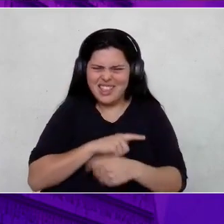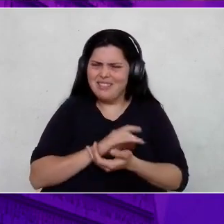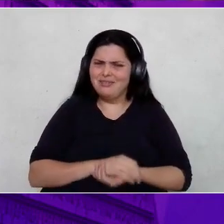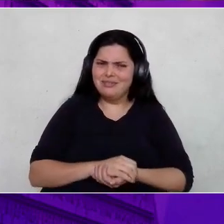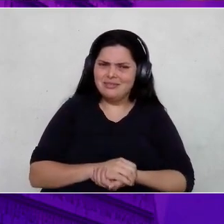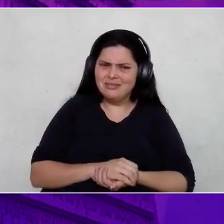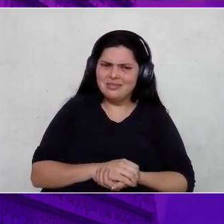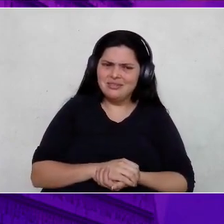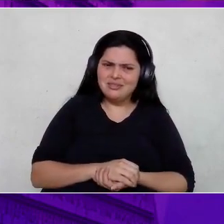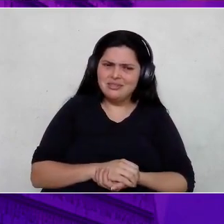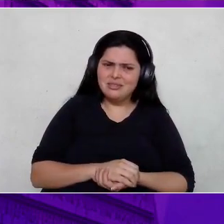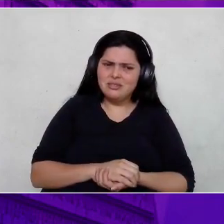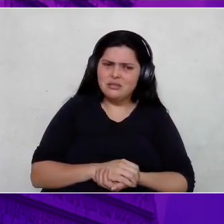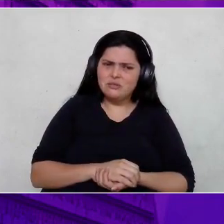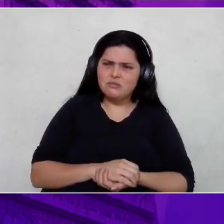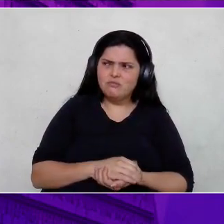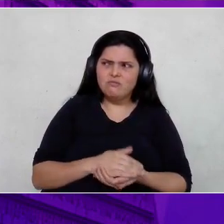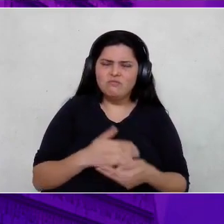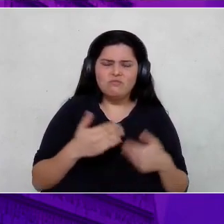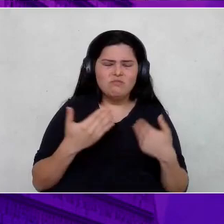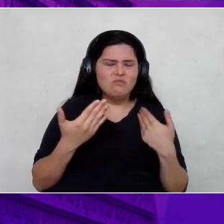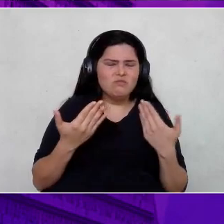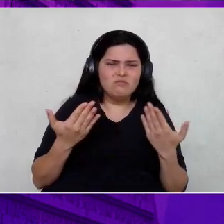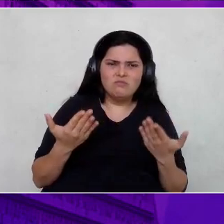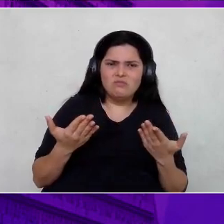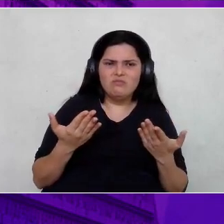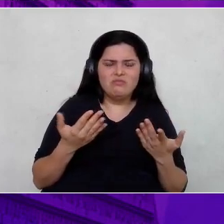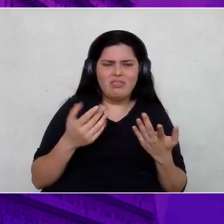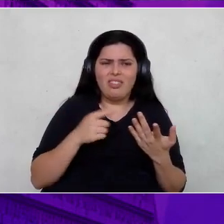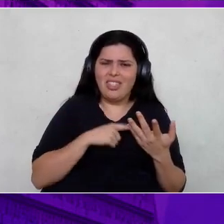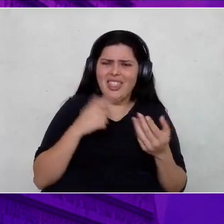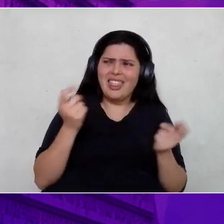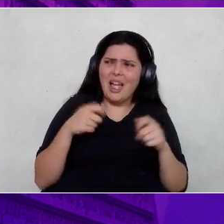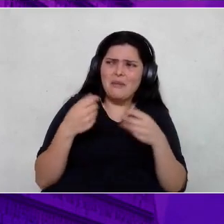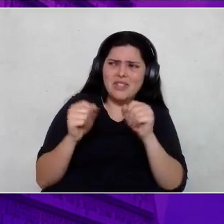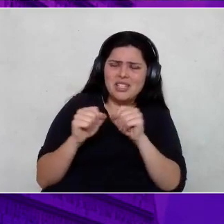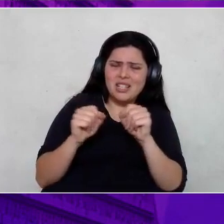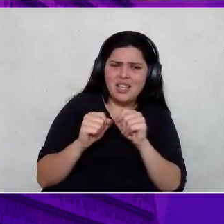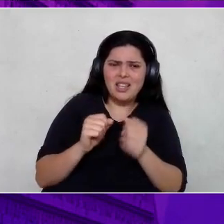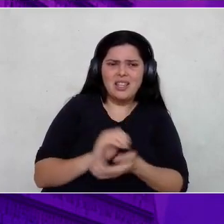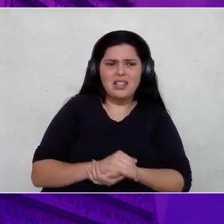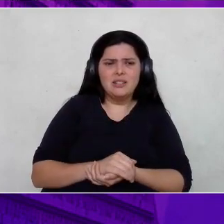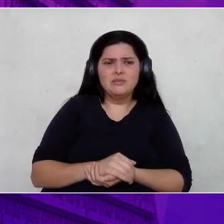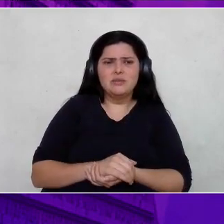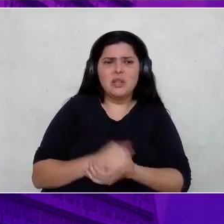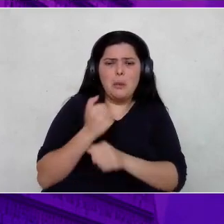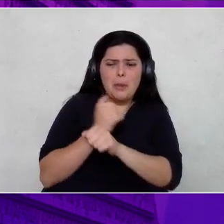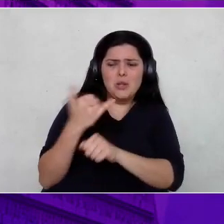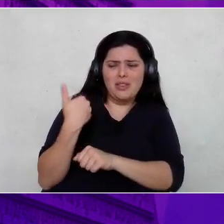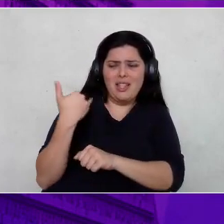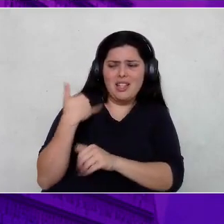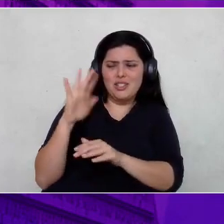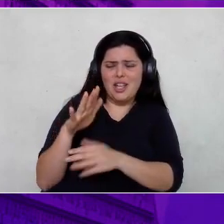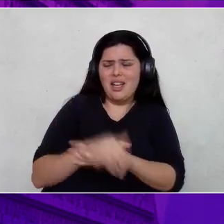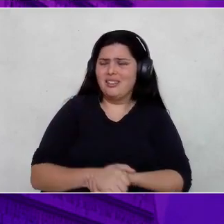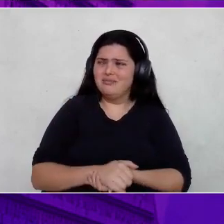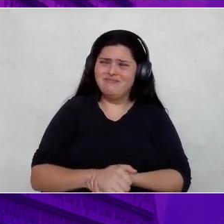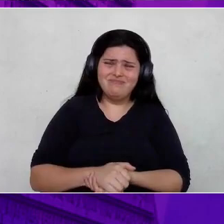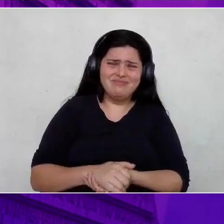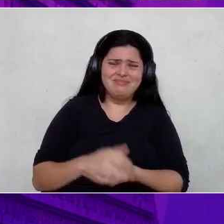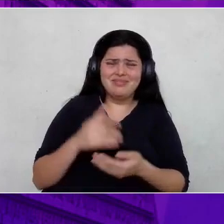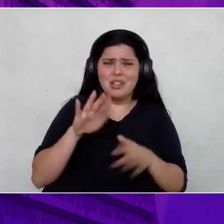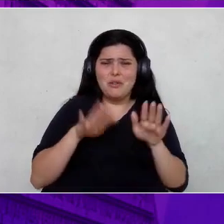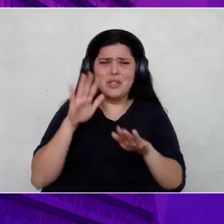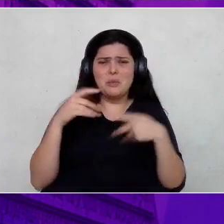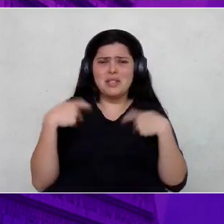Será que tem como? Será que já não passou da época? Será que já não passou da idade? Será que eu não deveria ficar